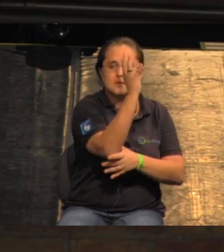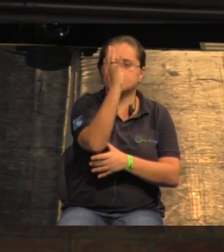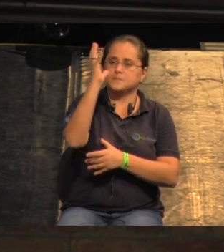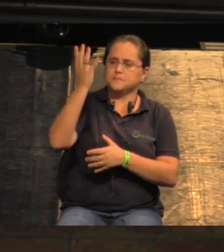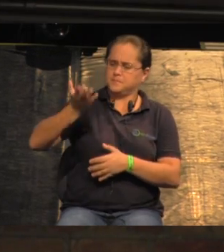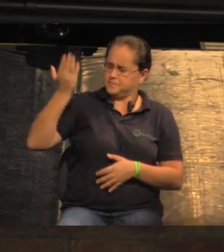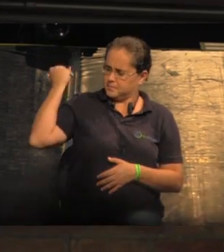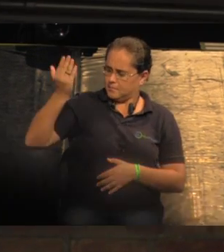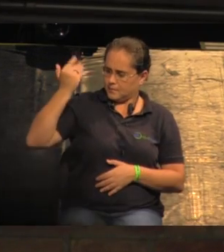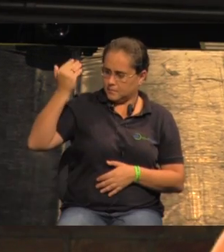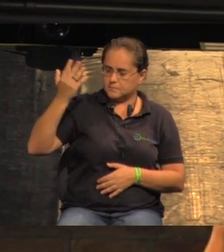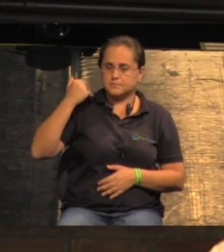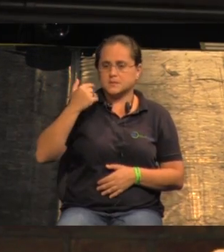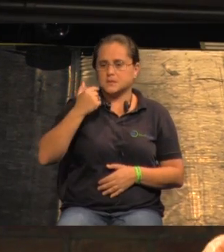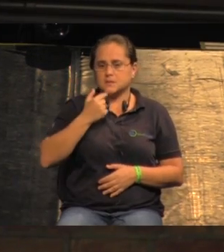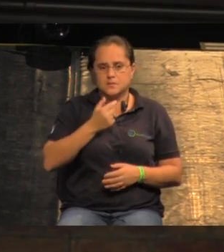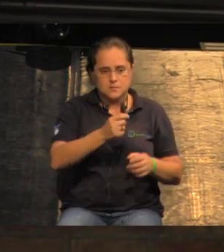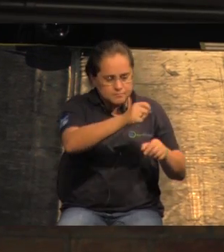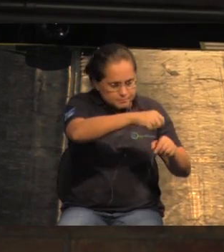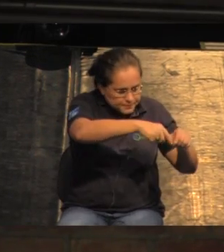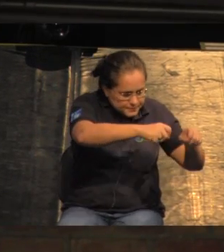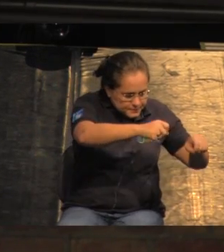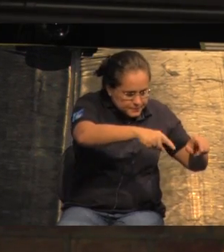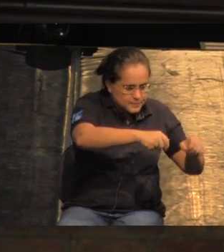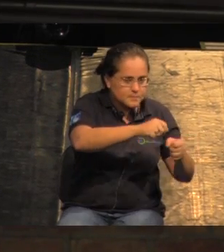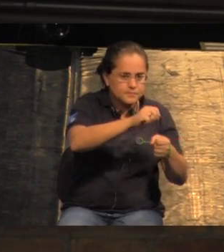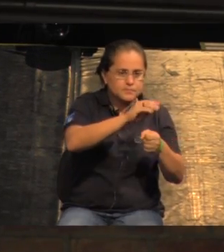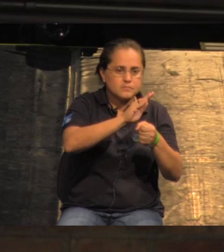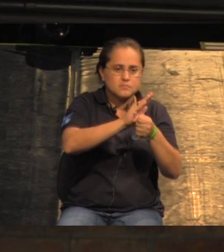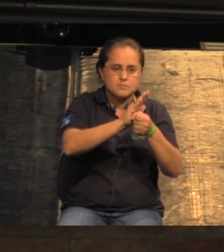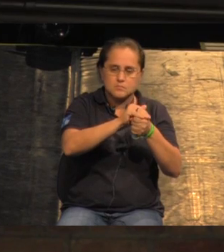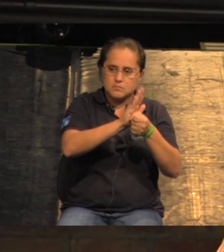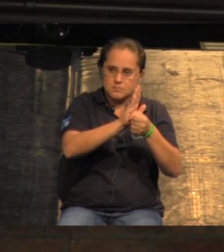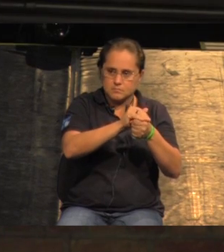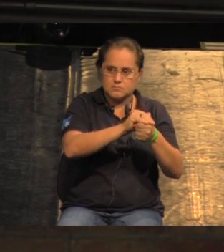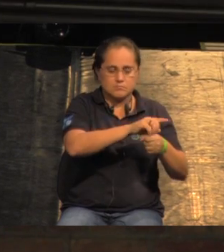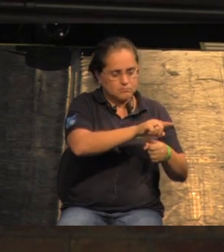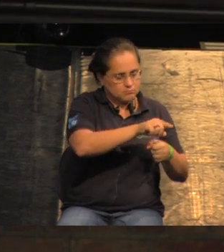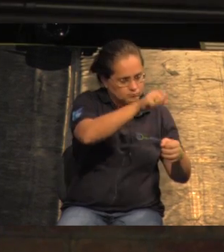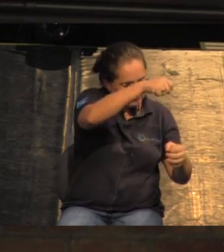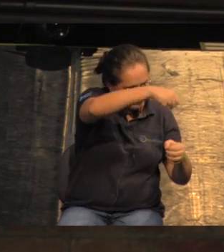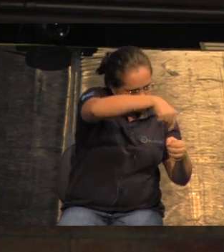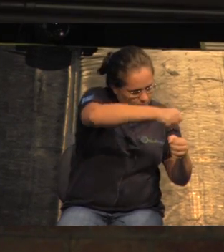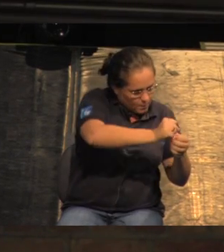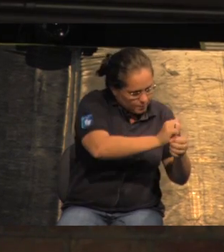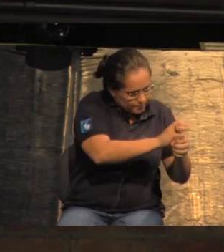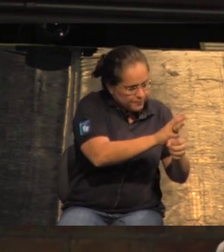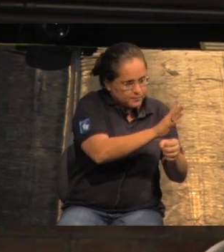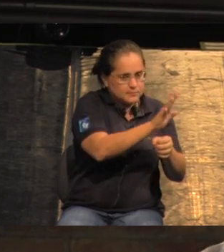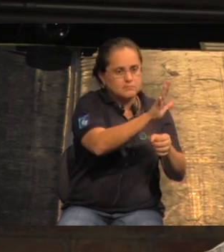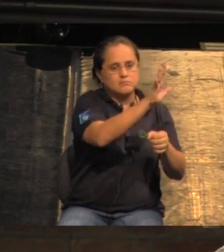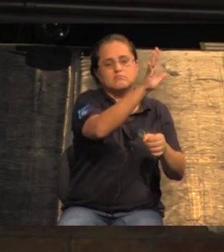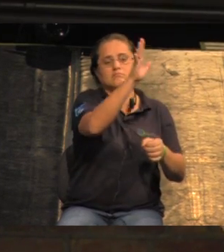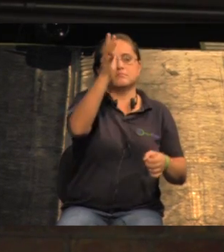hortinha no vaso sanitário. Não sabia sequer que aquilo era a ponta de um sistema de